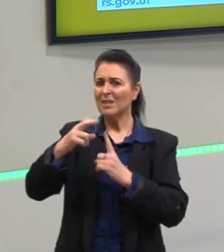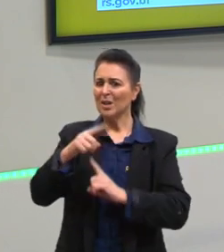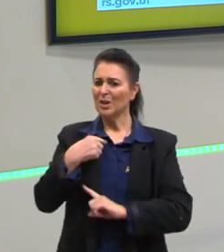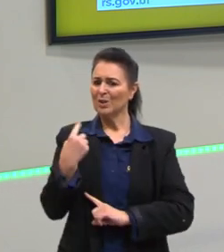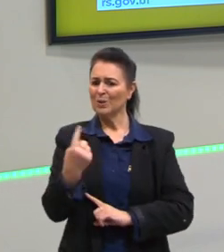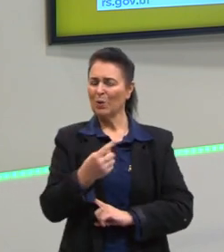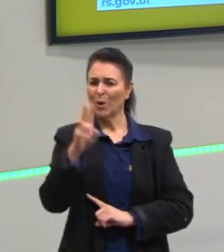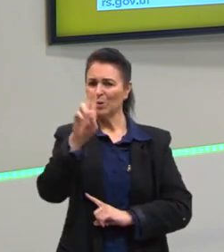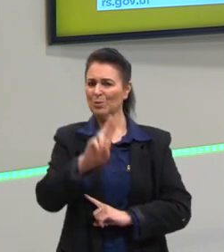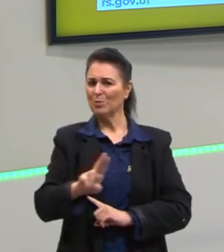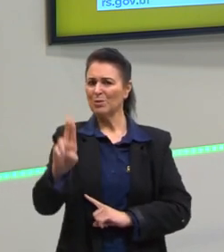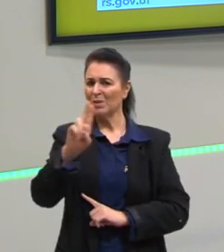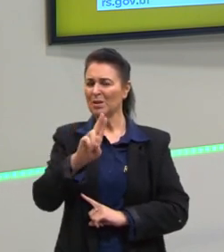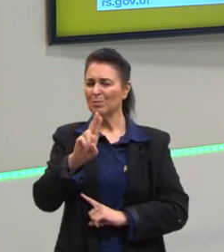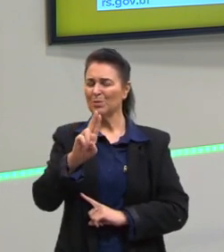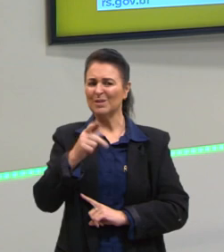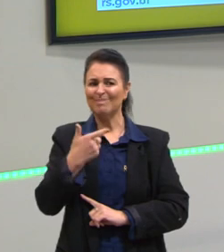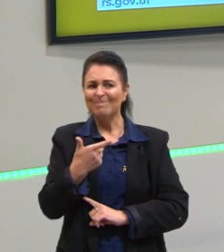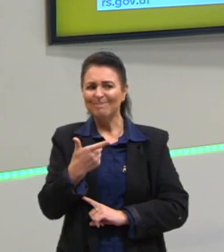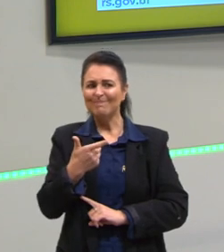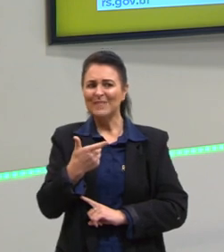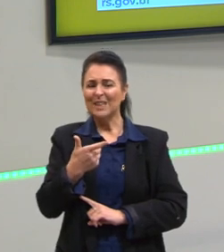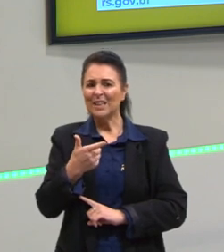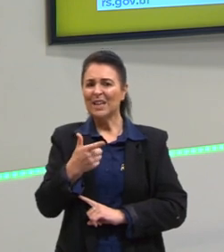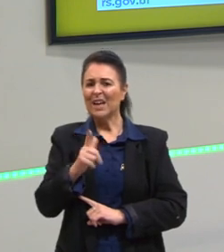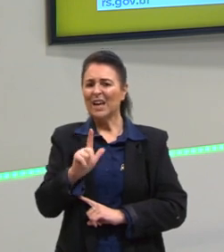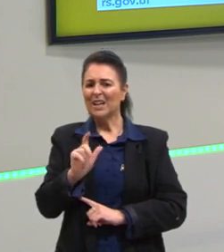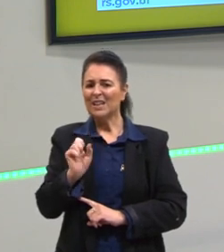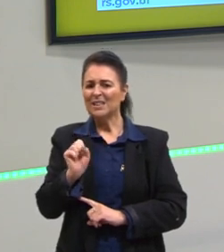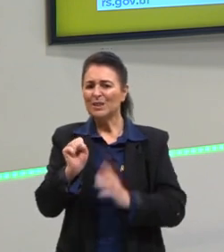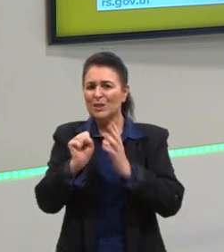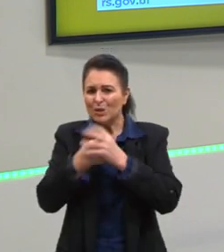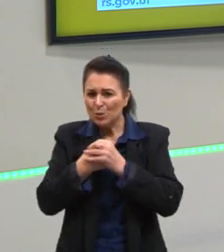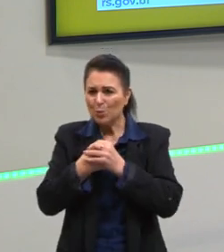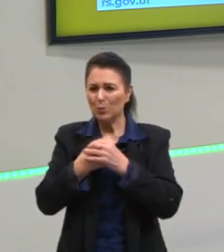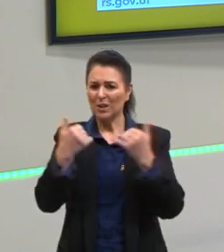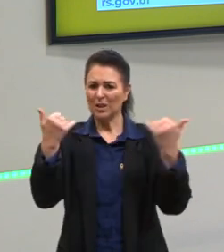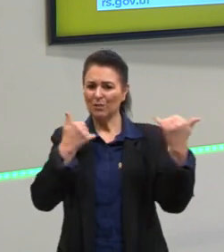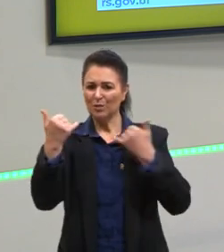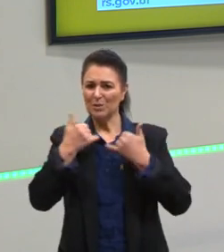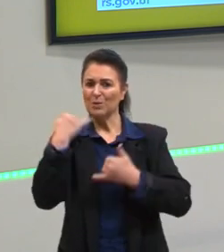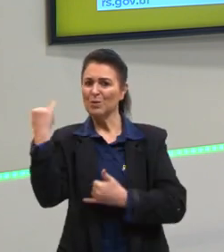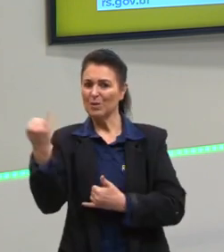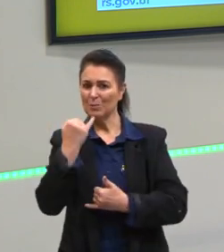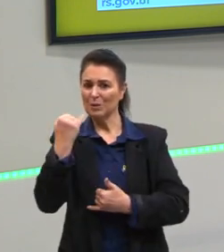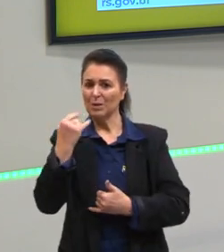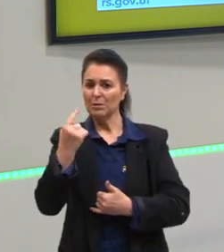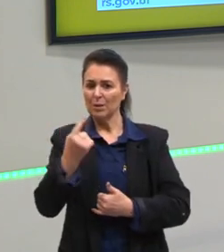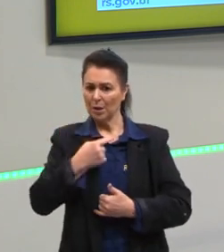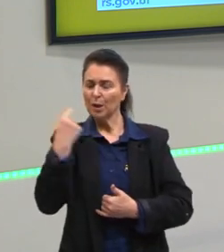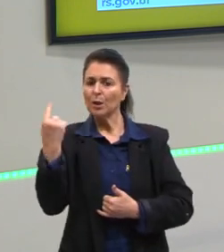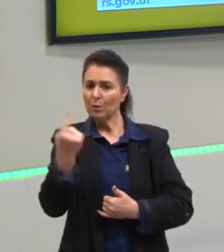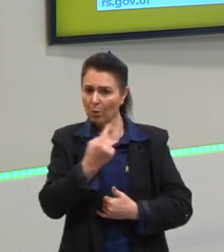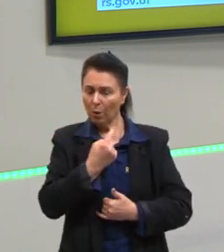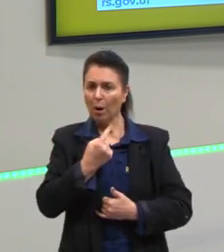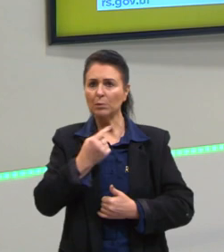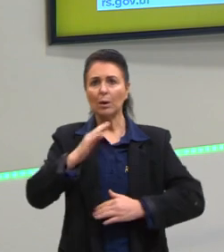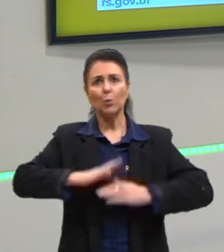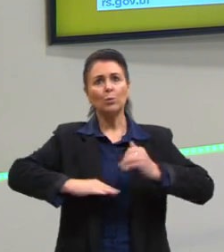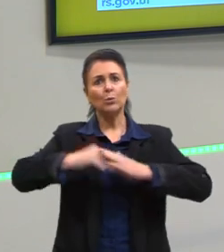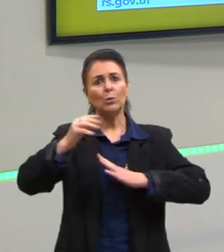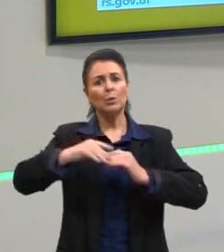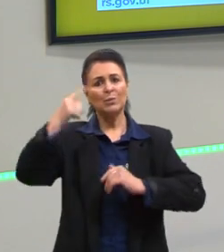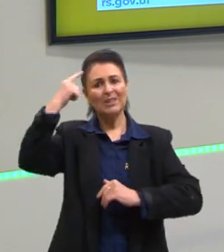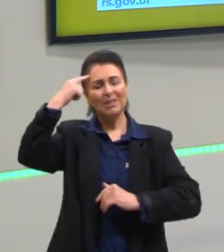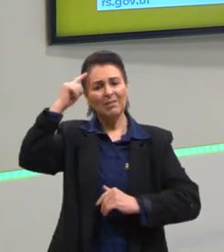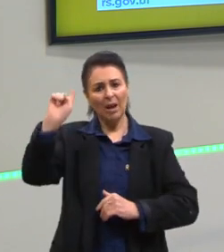chegam a nos mentir, mas elas nos omitem informações que nós construímos ideias incompletas. Então as